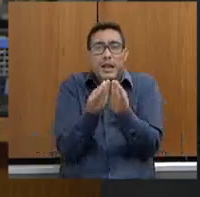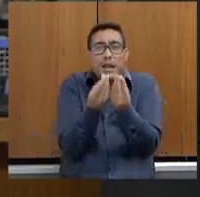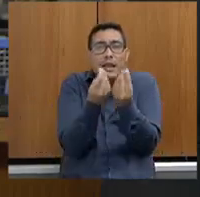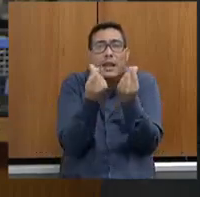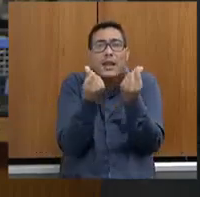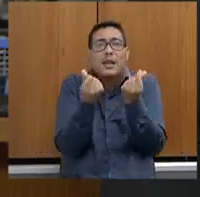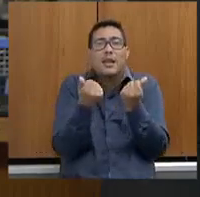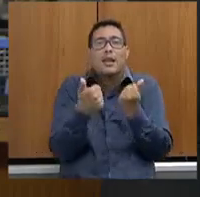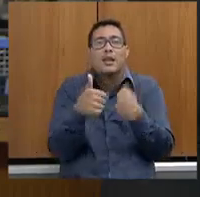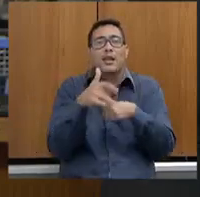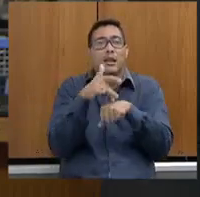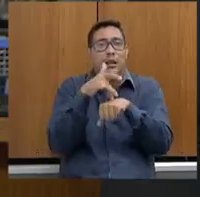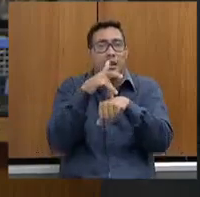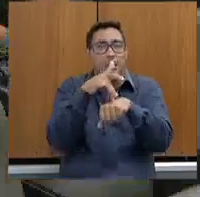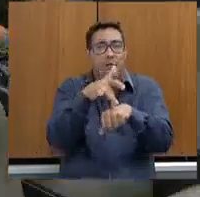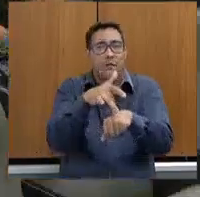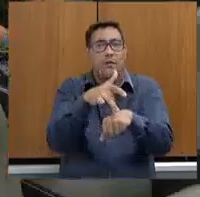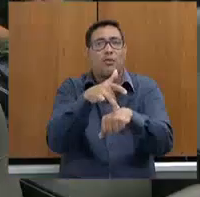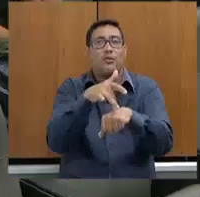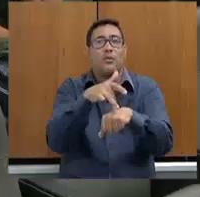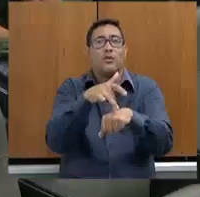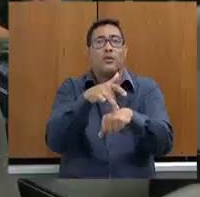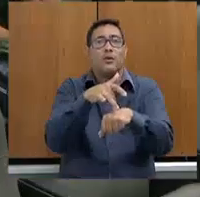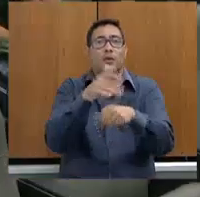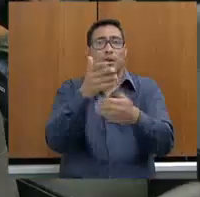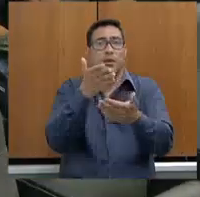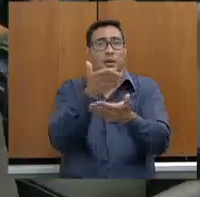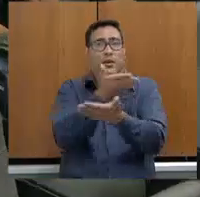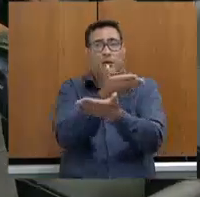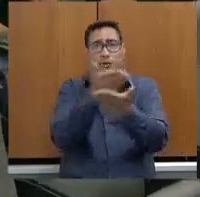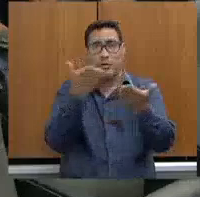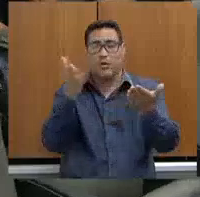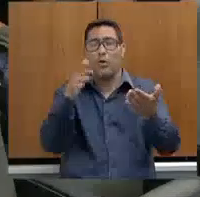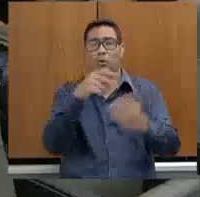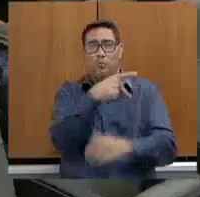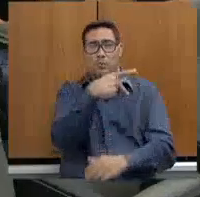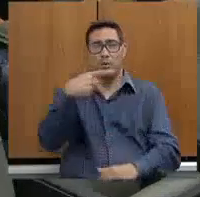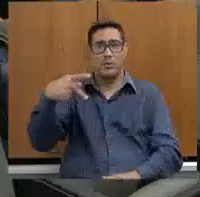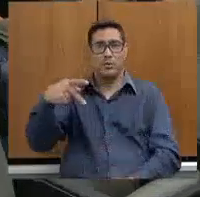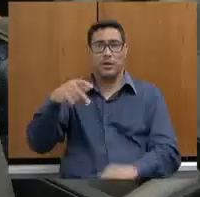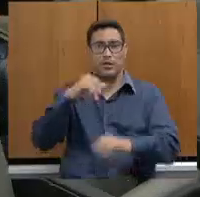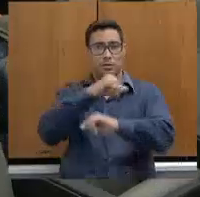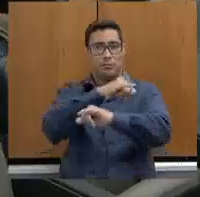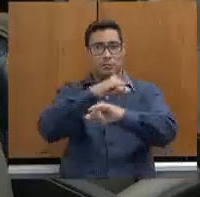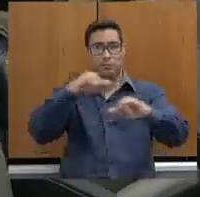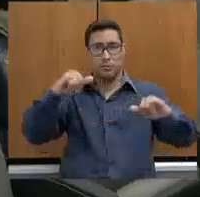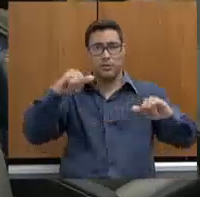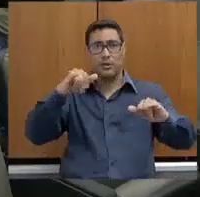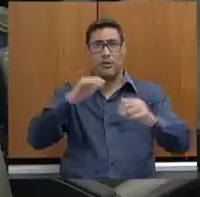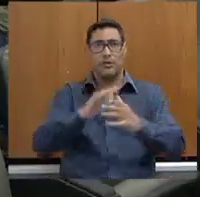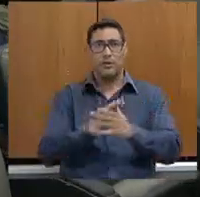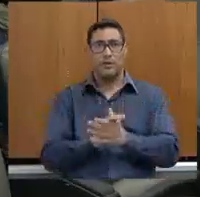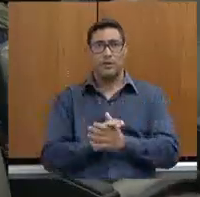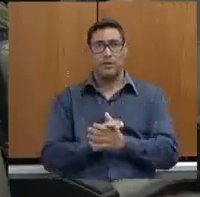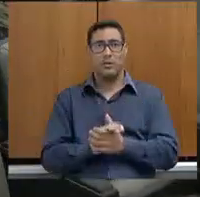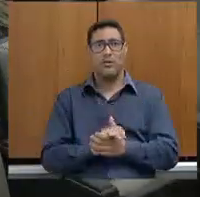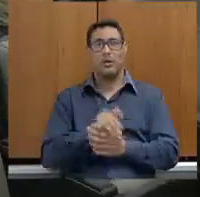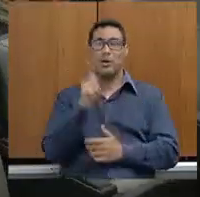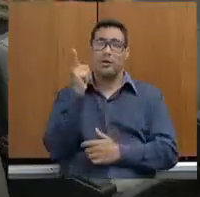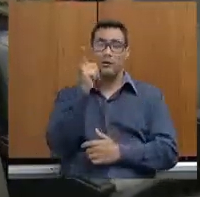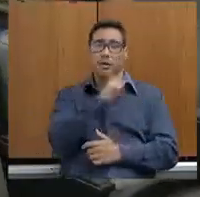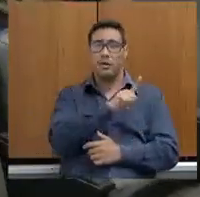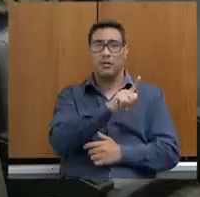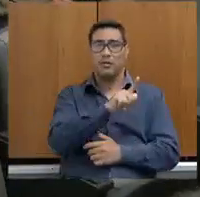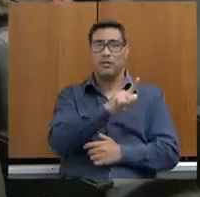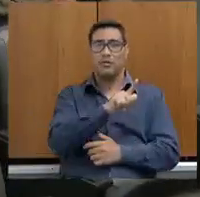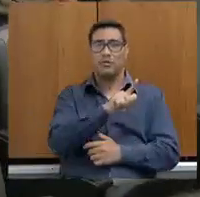a identidade de vocês, como o presidente me disse aqui, de uma forma muito correta, fácil de assimilar. Hoje,